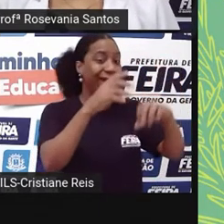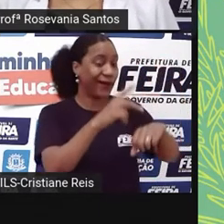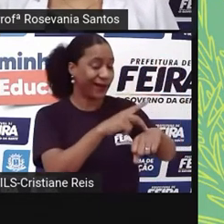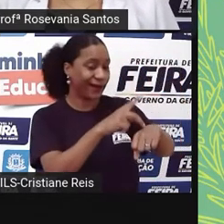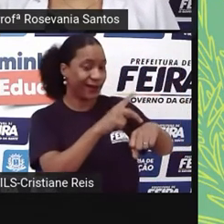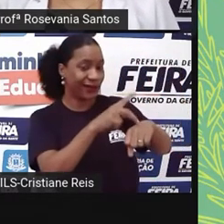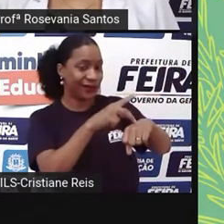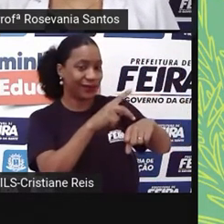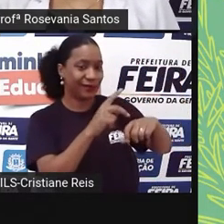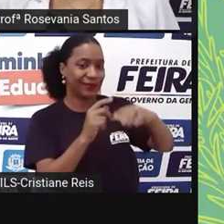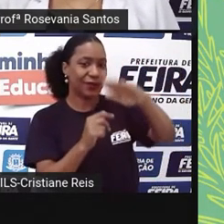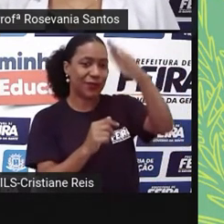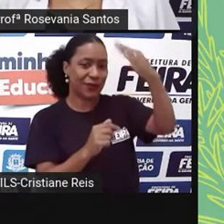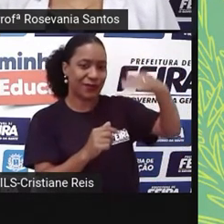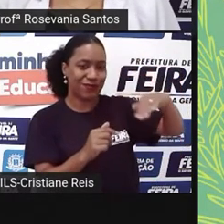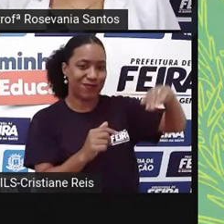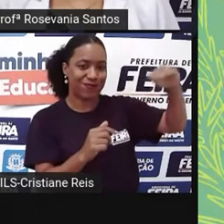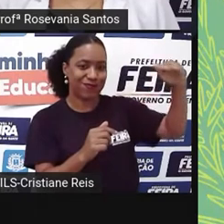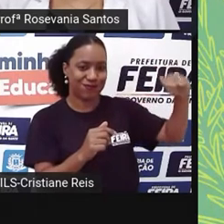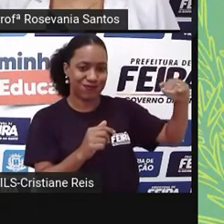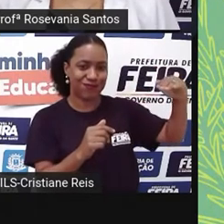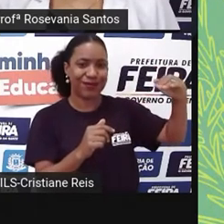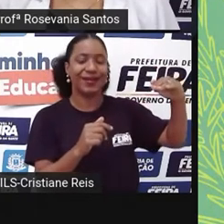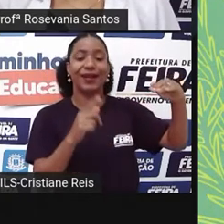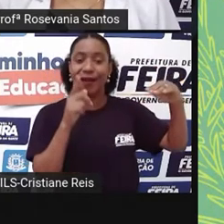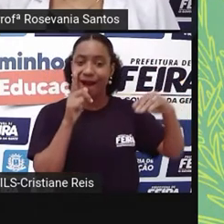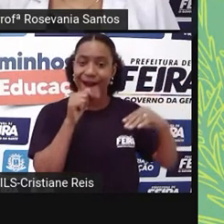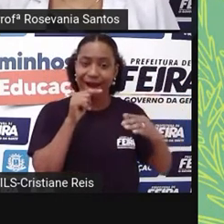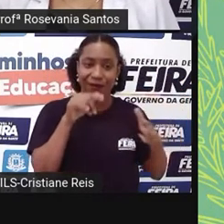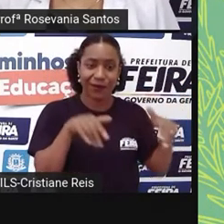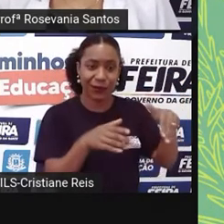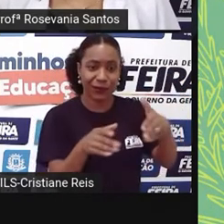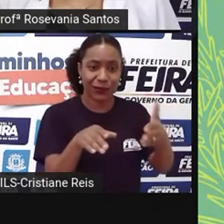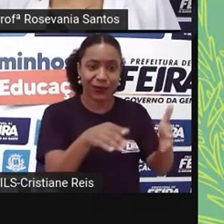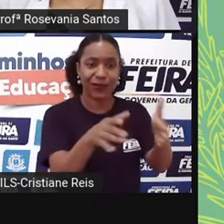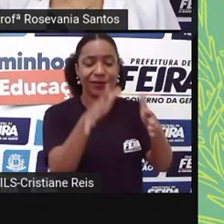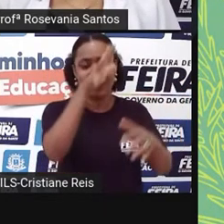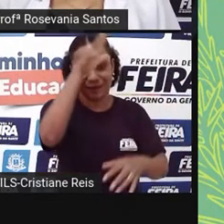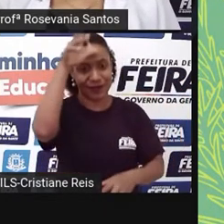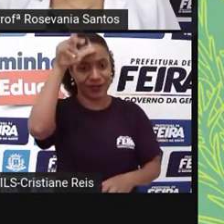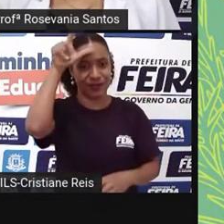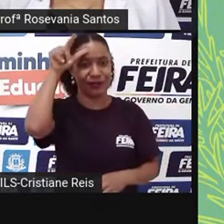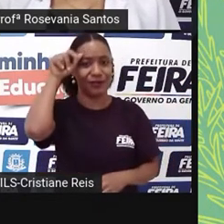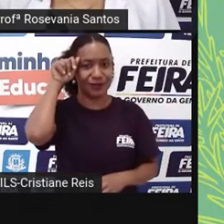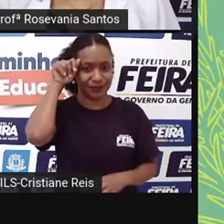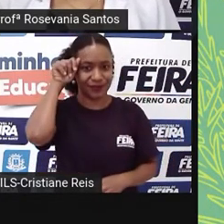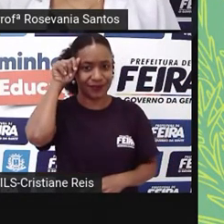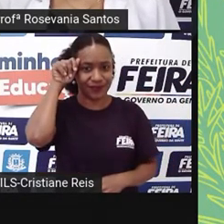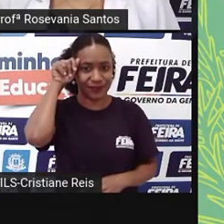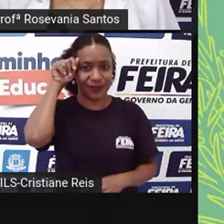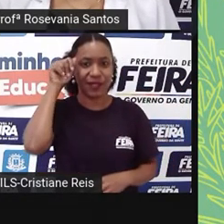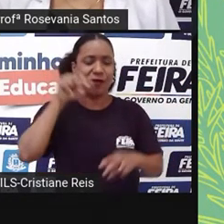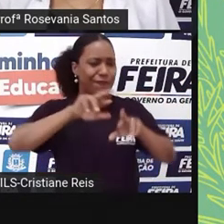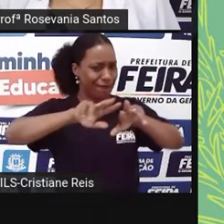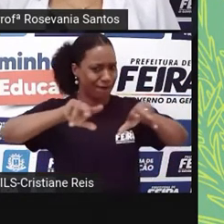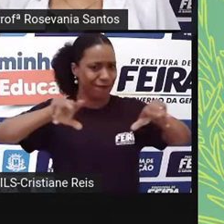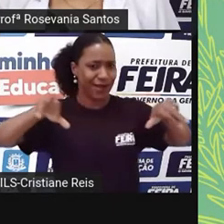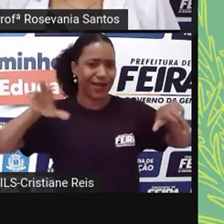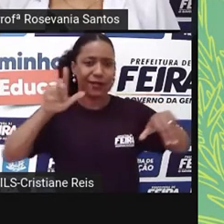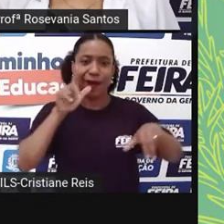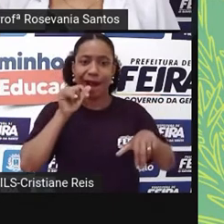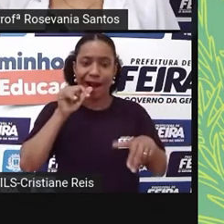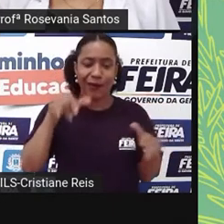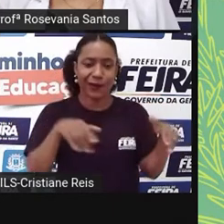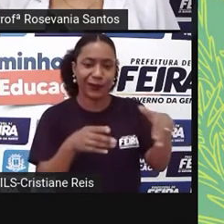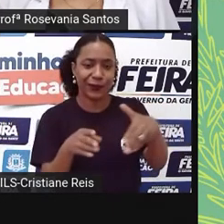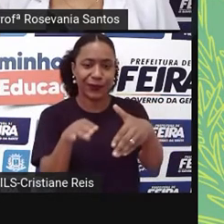chuvas contribuem com a formação, né, dos rios amazônicos. Então, eu sei que aqui tem uma série de rios que